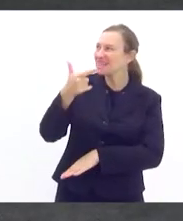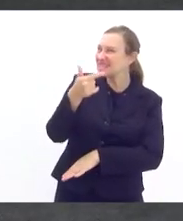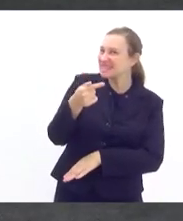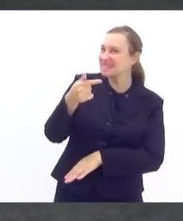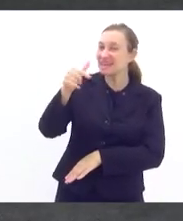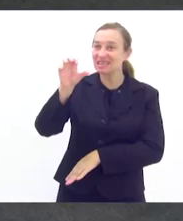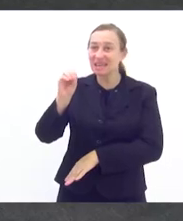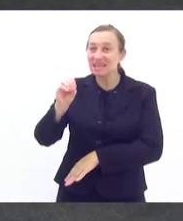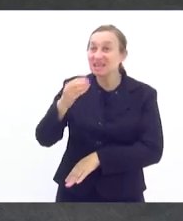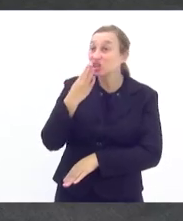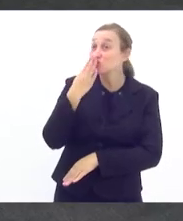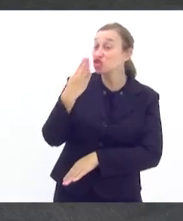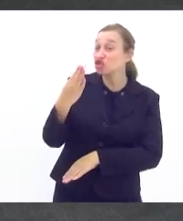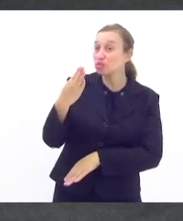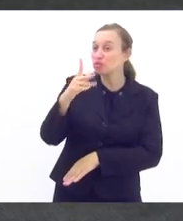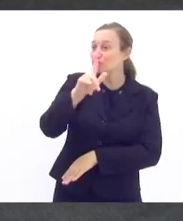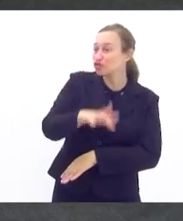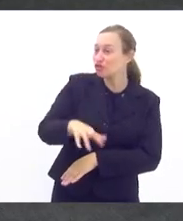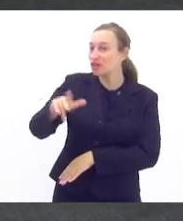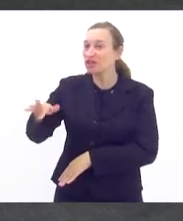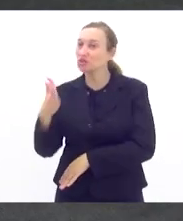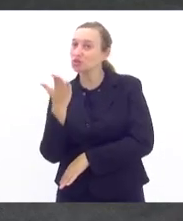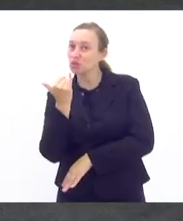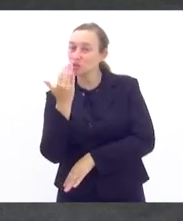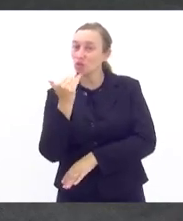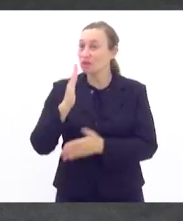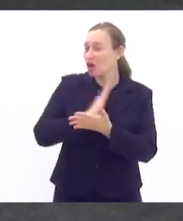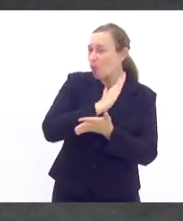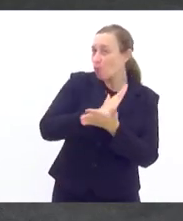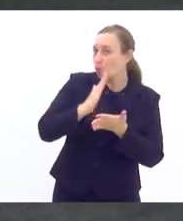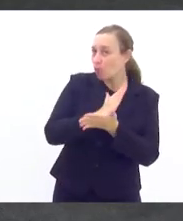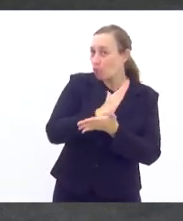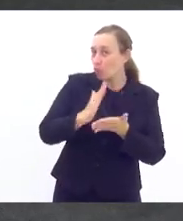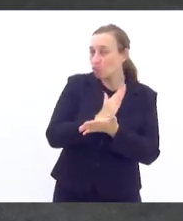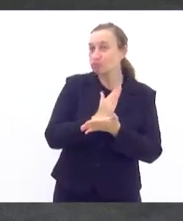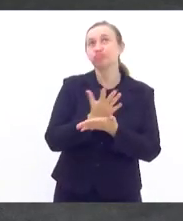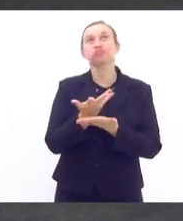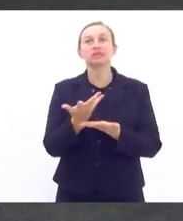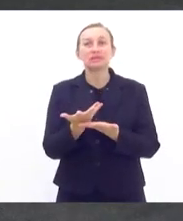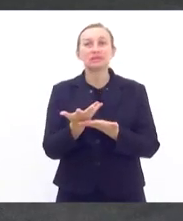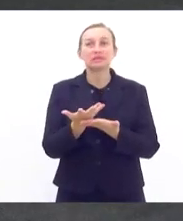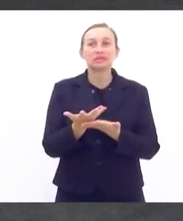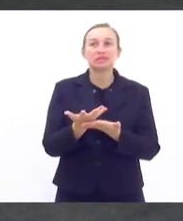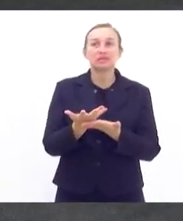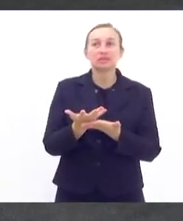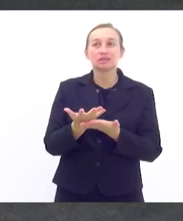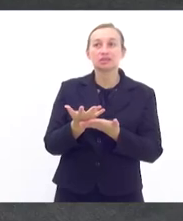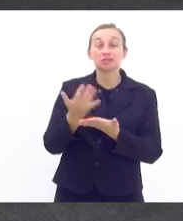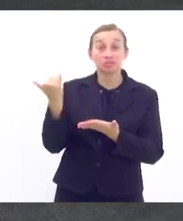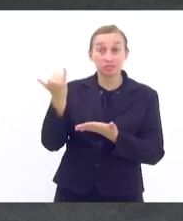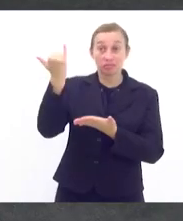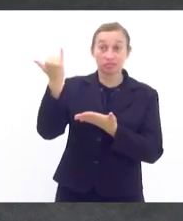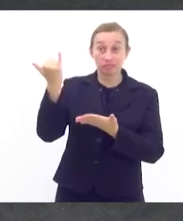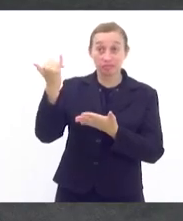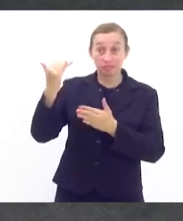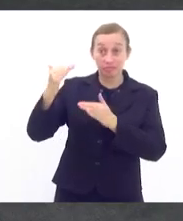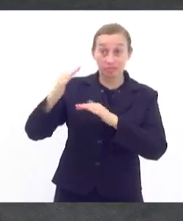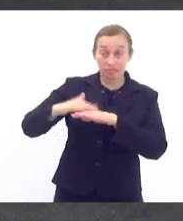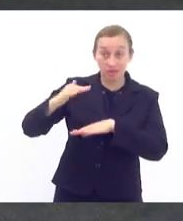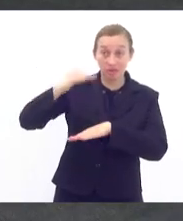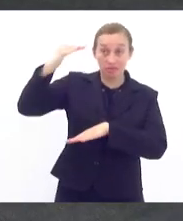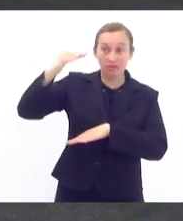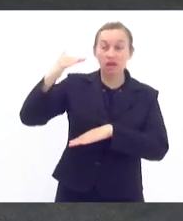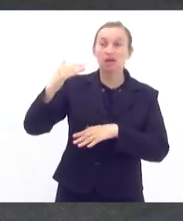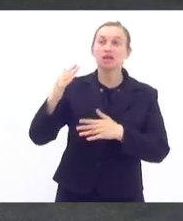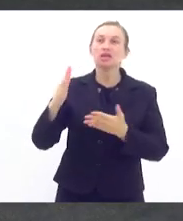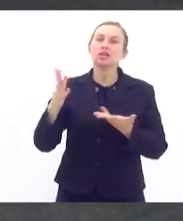tipos diferentes de alimentos. E alguns somos, inclusive, autossuficientes. Na maioria, para